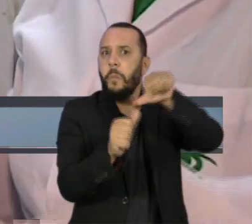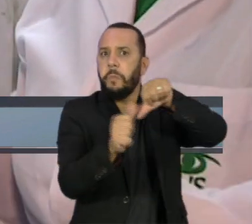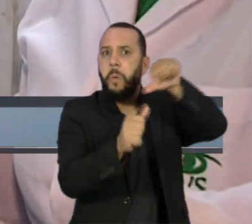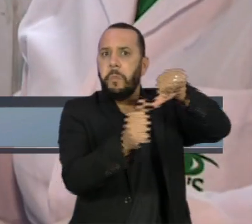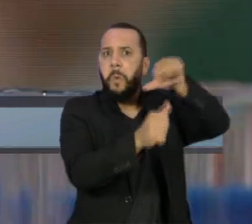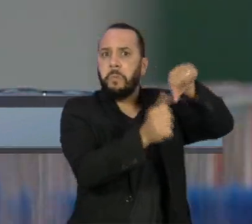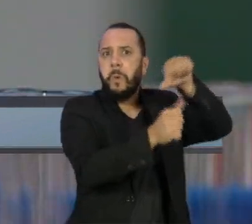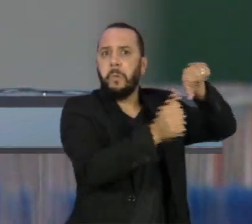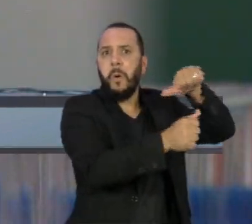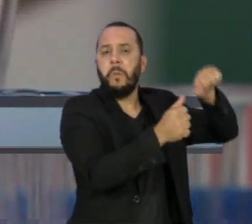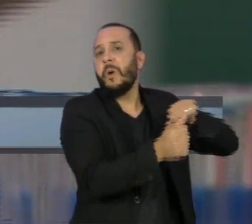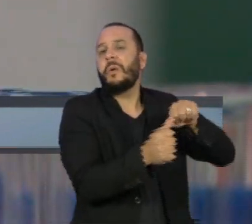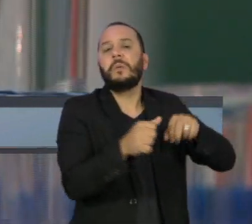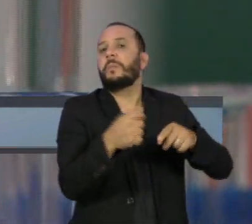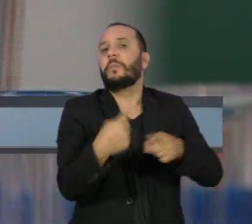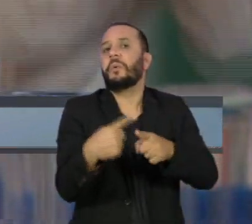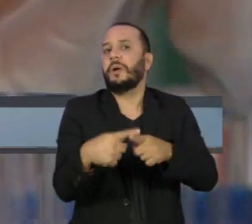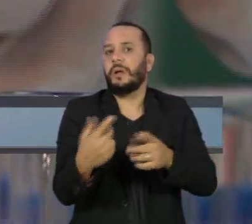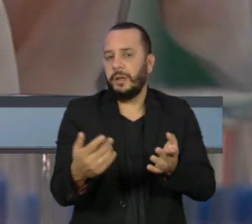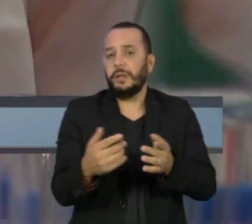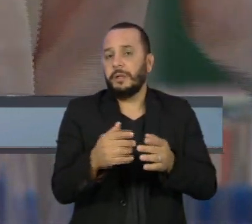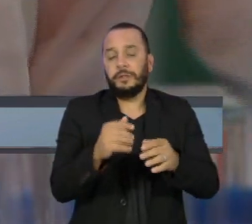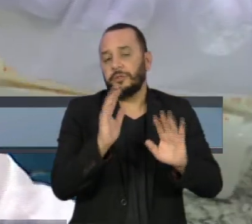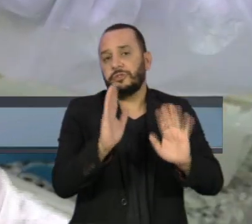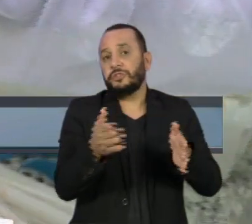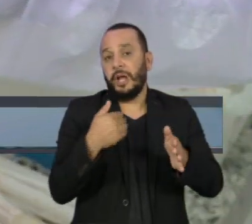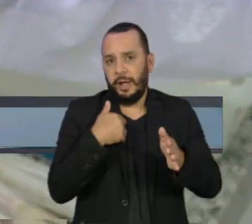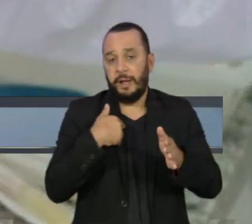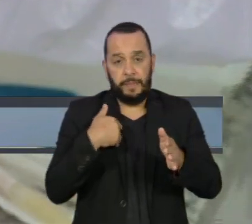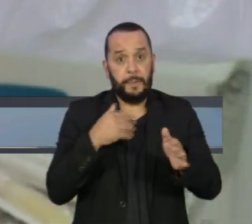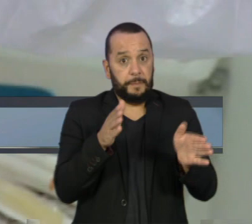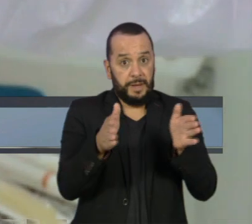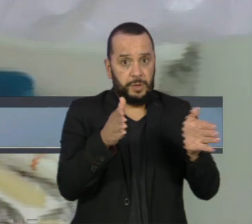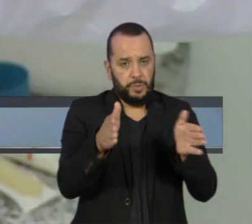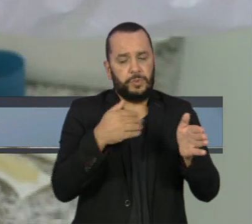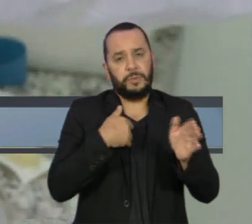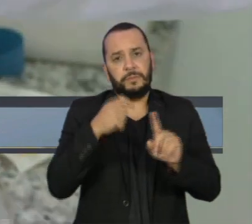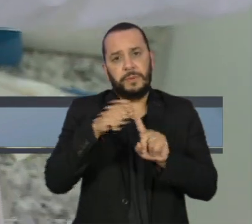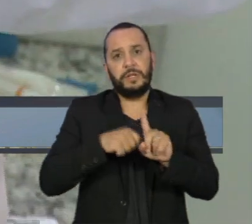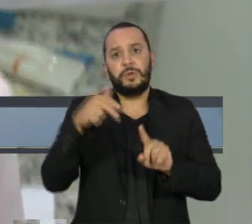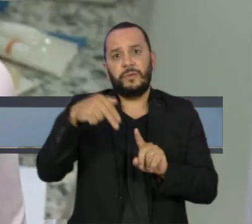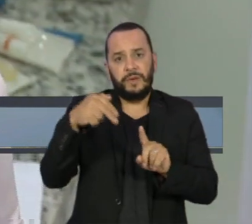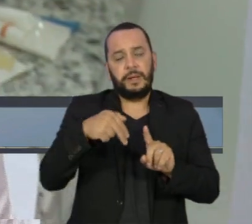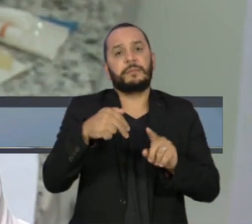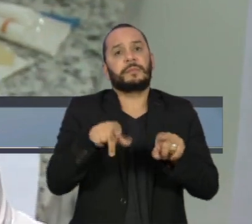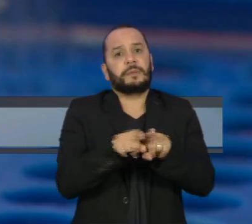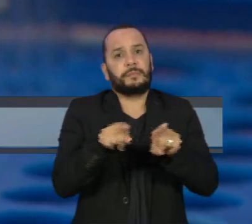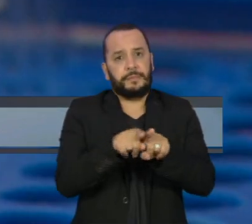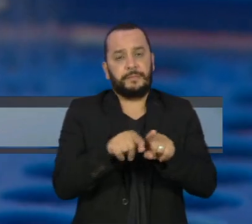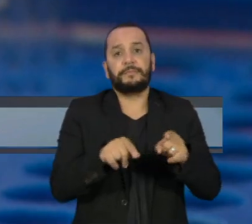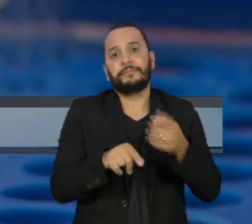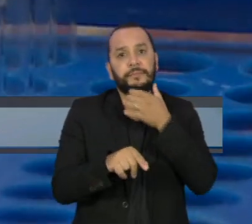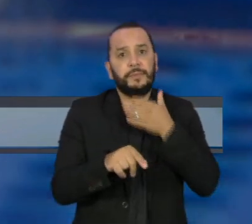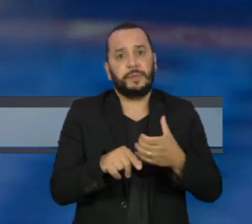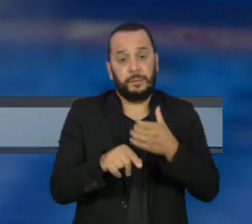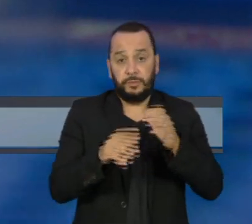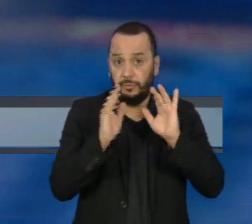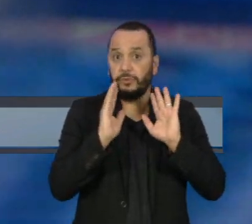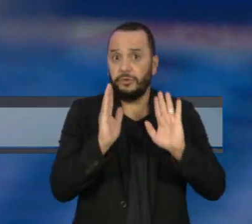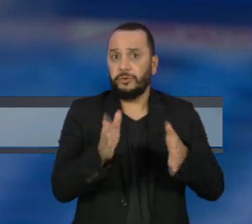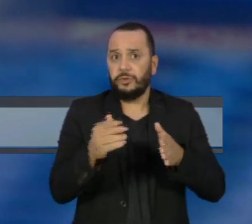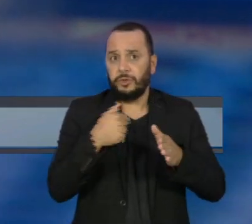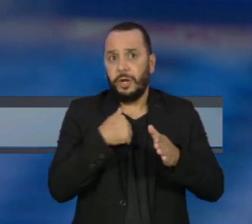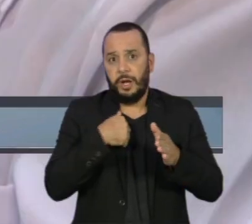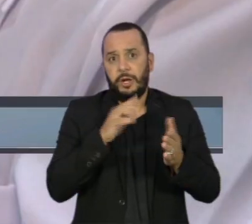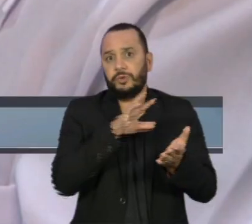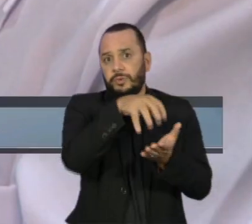vírus tenham ocorrido entre novembro e dezembro de 2020. De acordo com a Fundação de Vigilância em